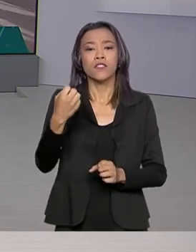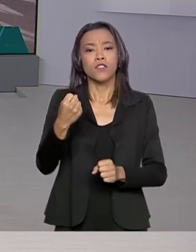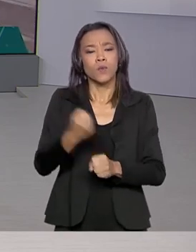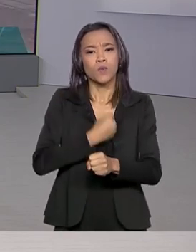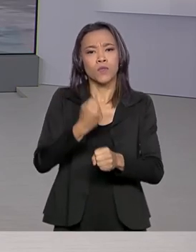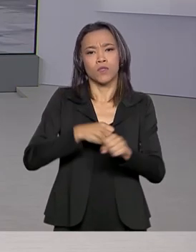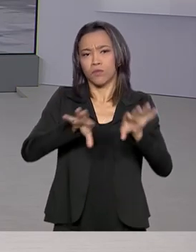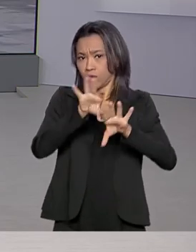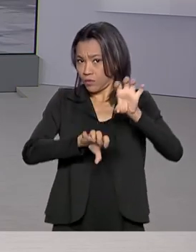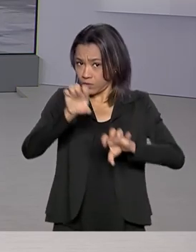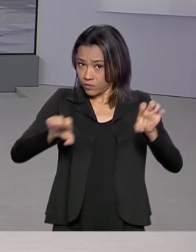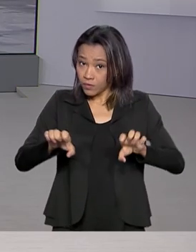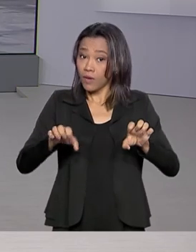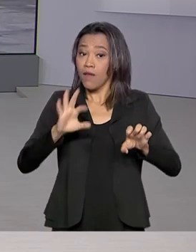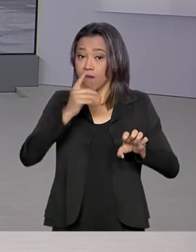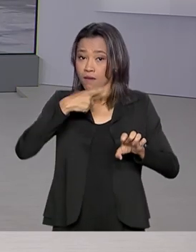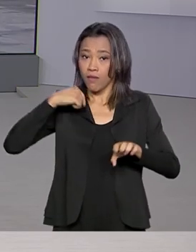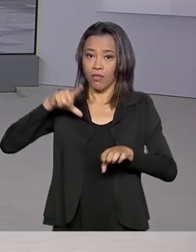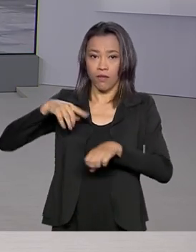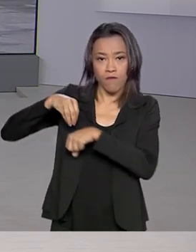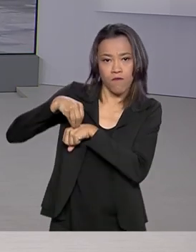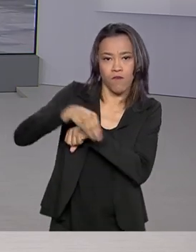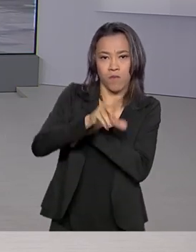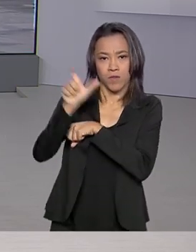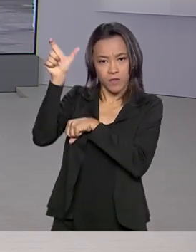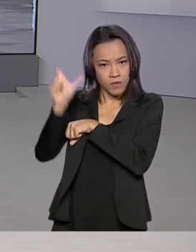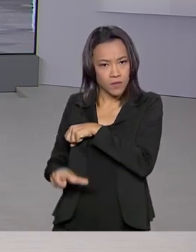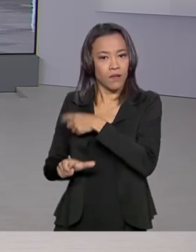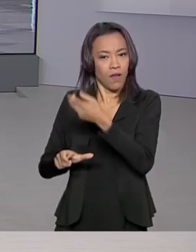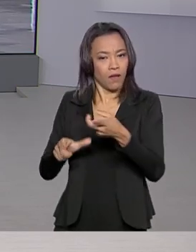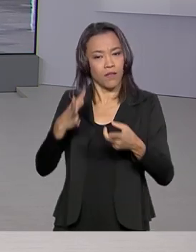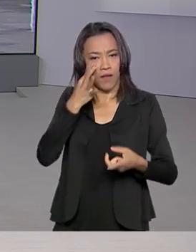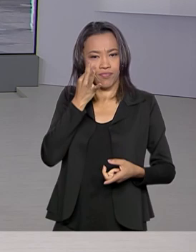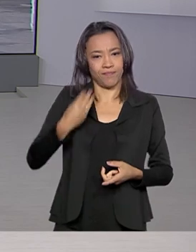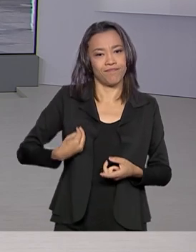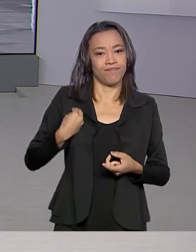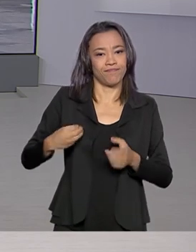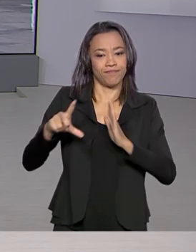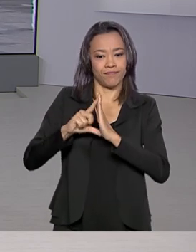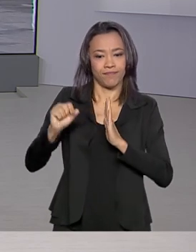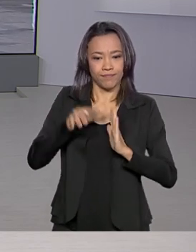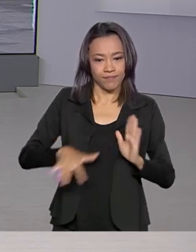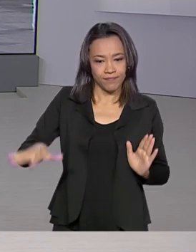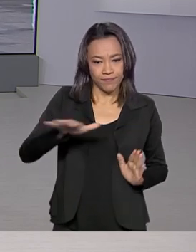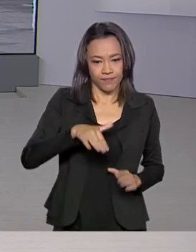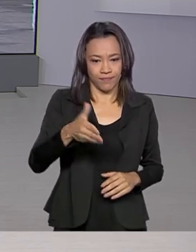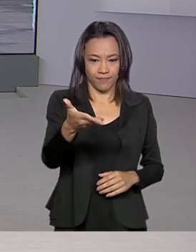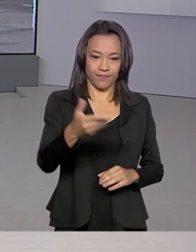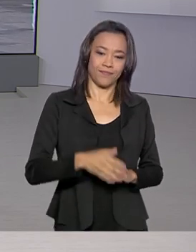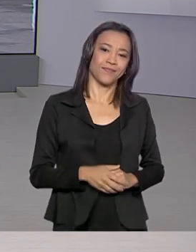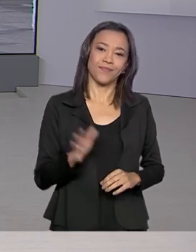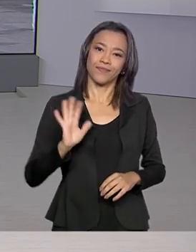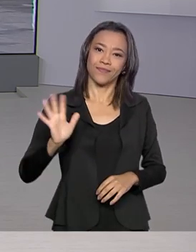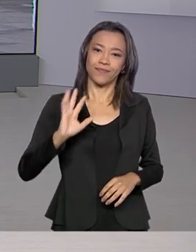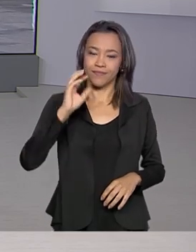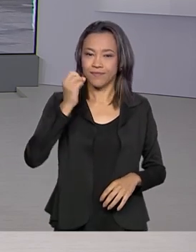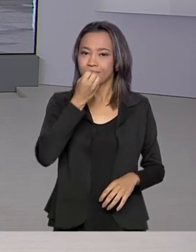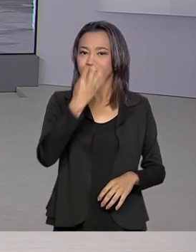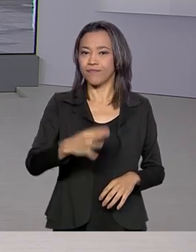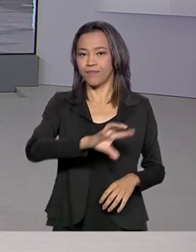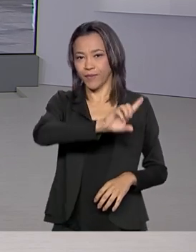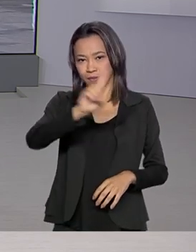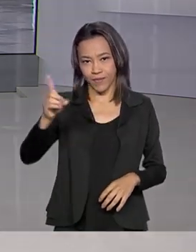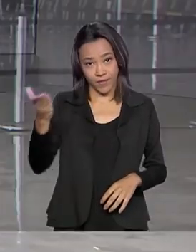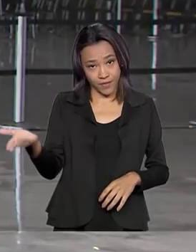informações para a gente é o repórter Glauco de Queiroz, direto do Palácio do Planalto. Bom dia, Glauco. Olá, Renata. Bom dia para você.